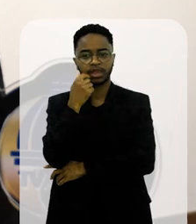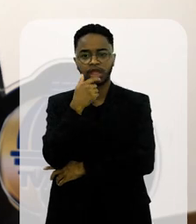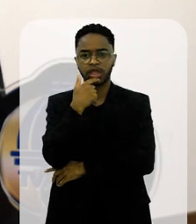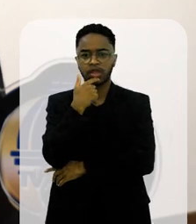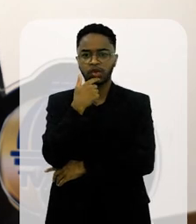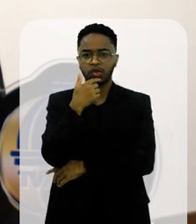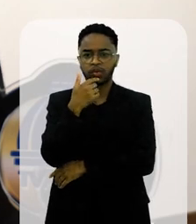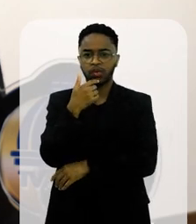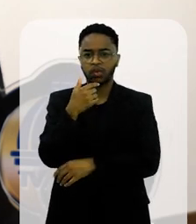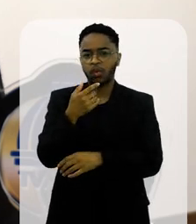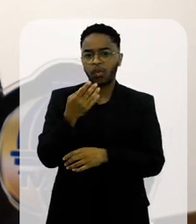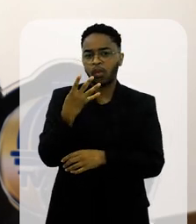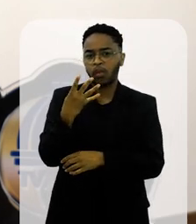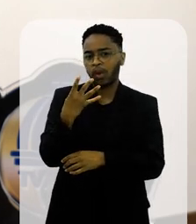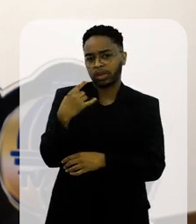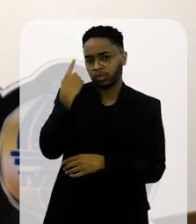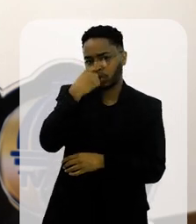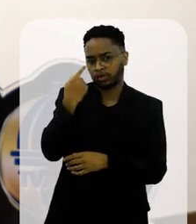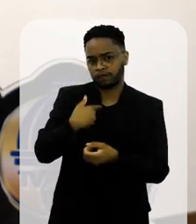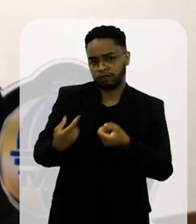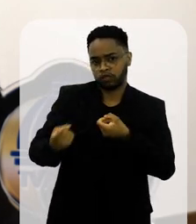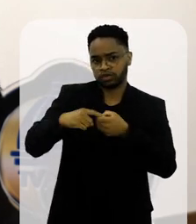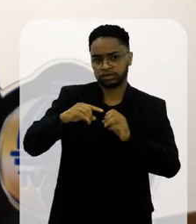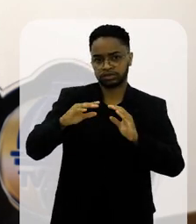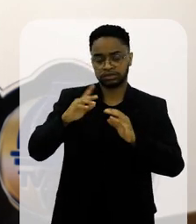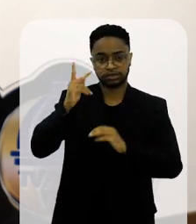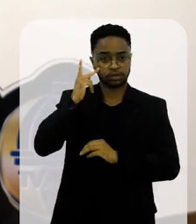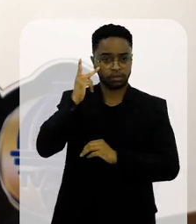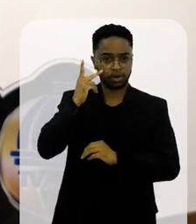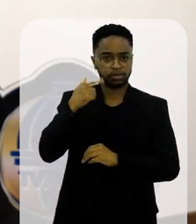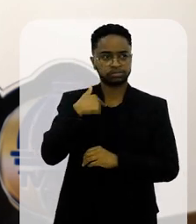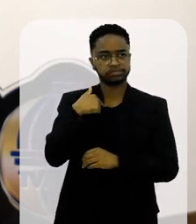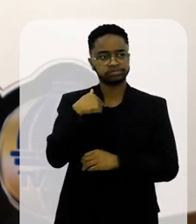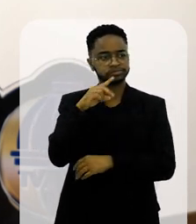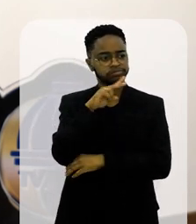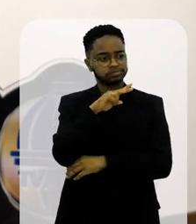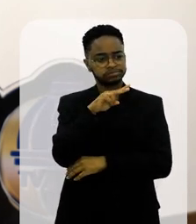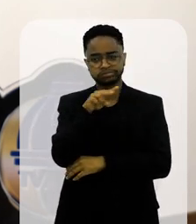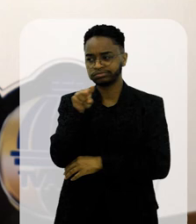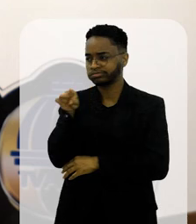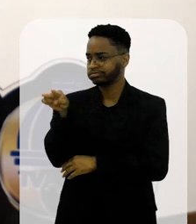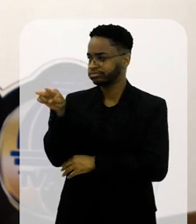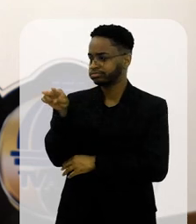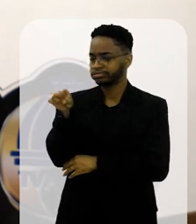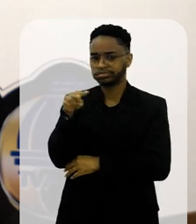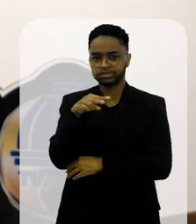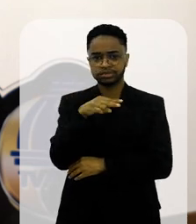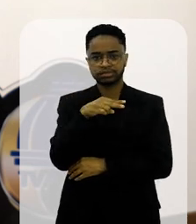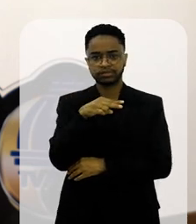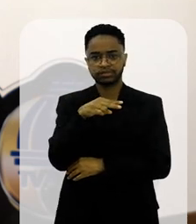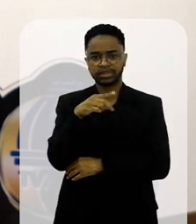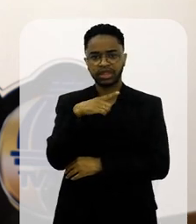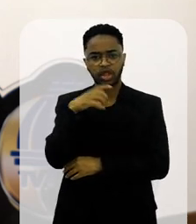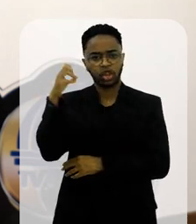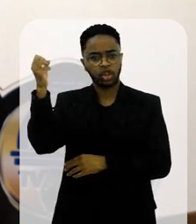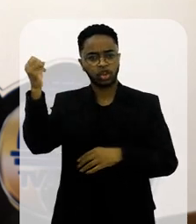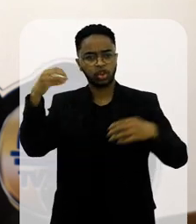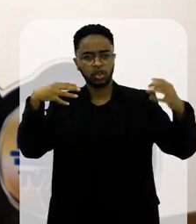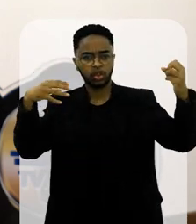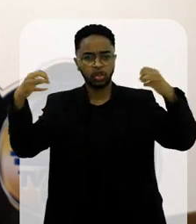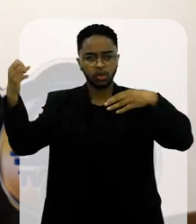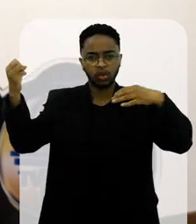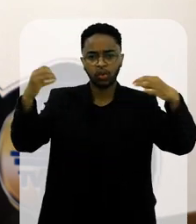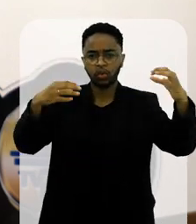voltando de quatro anos de São Paulo. Aí eu voltei, parei, eu olhei para a direita, olhei para a esquerda, a